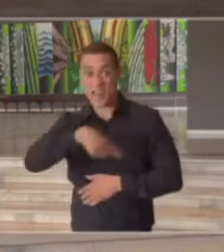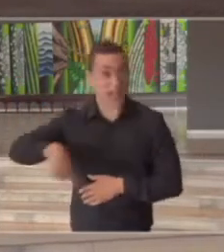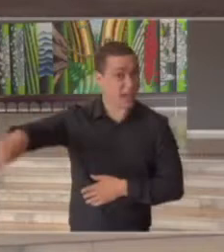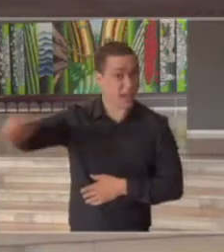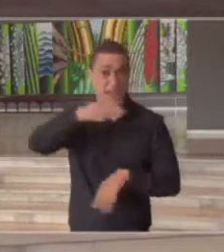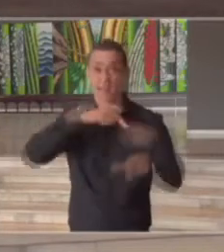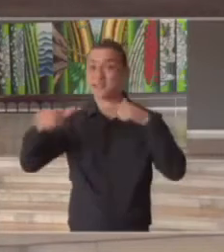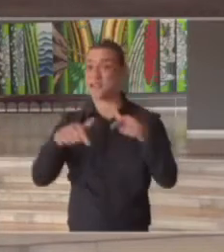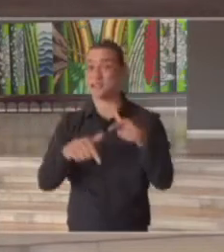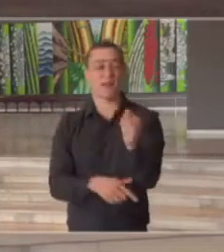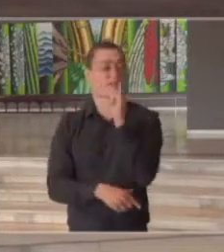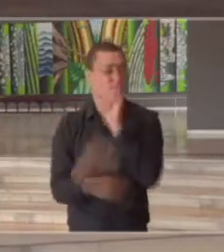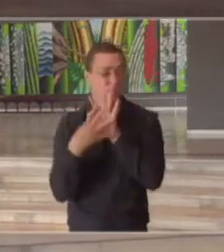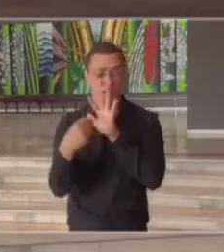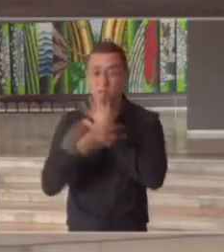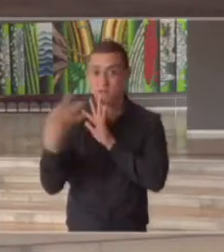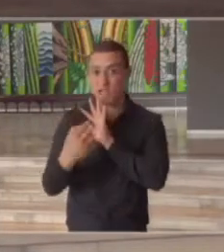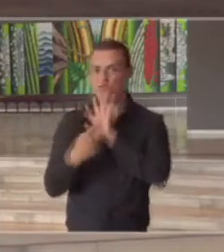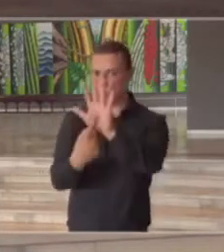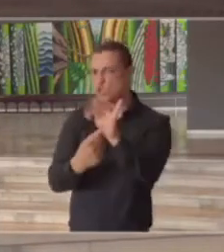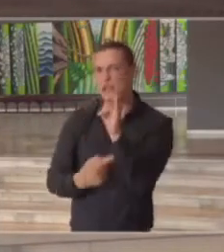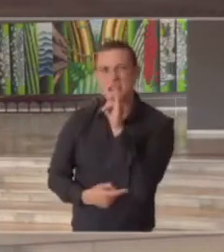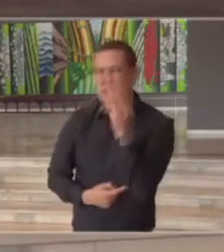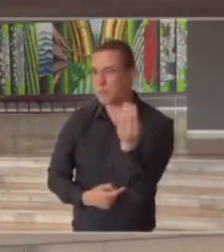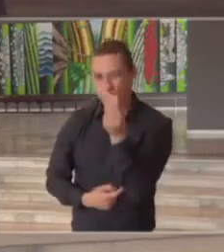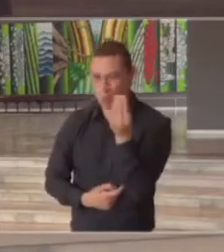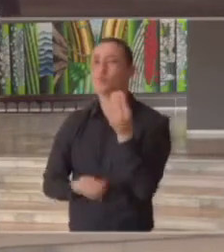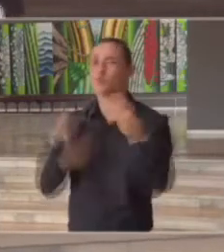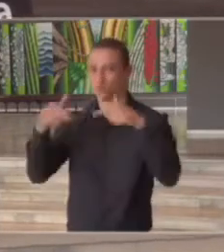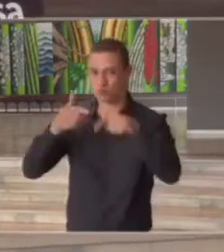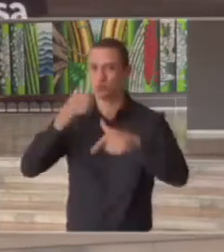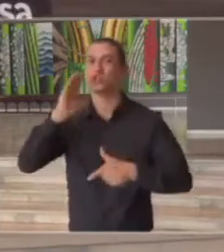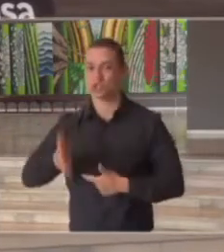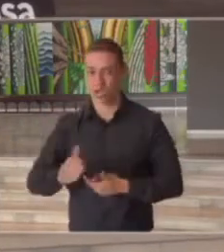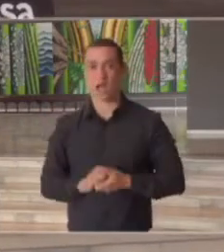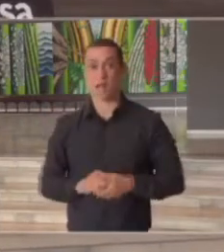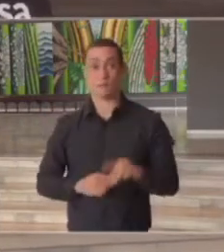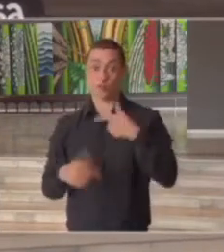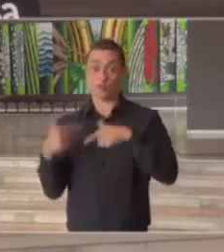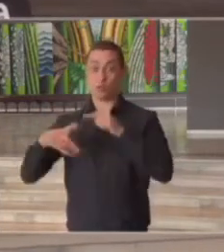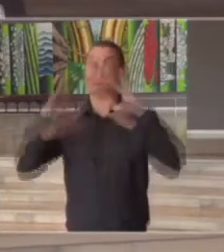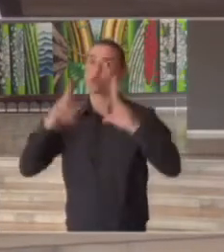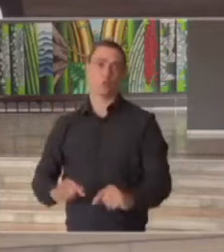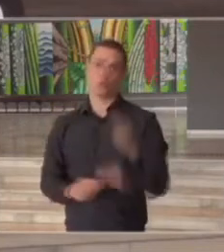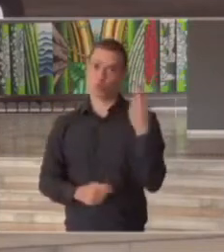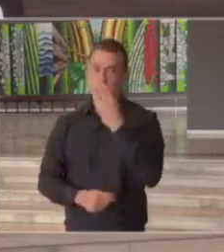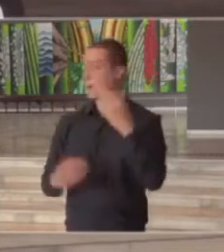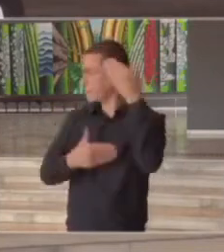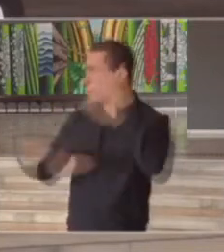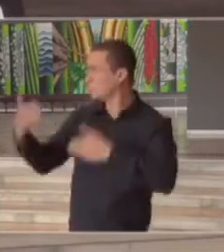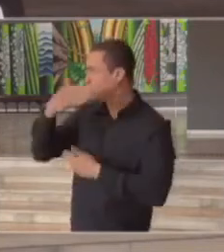de uma forma exemplar eu vou mostrar aqui algum exemplo não é o trabalho todo próximo